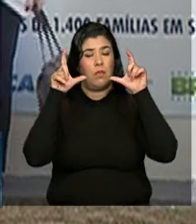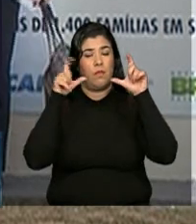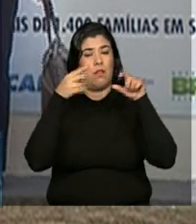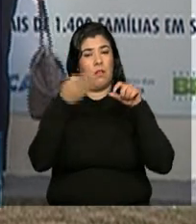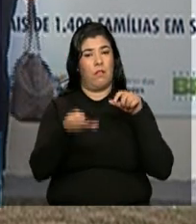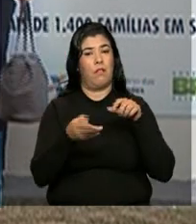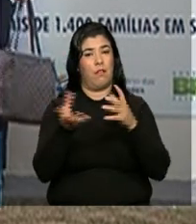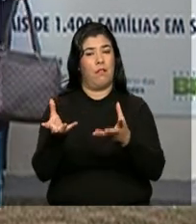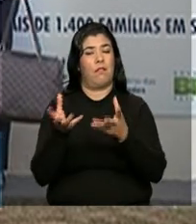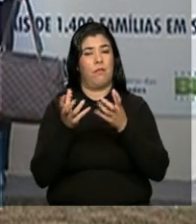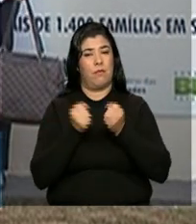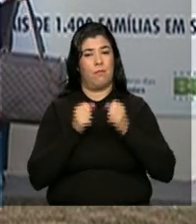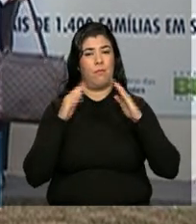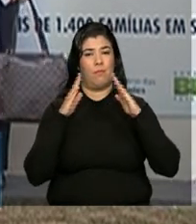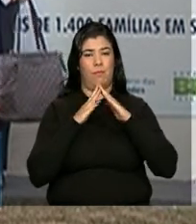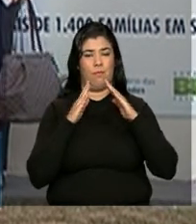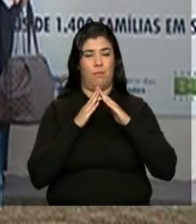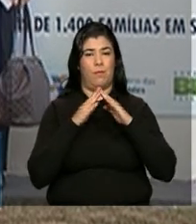dessas residências.